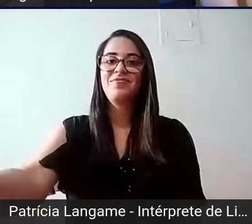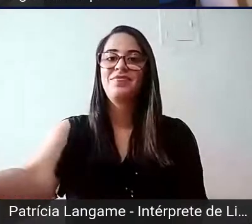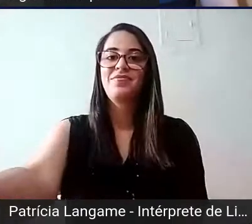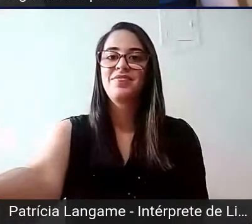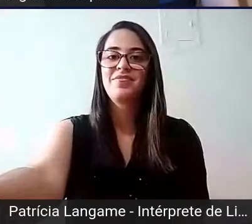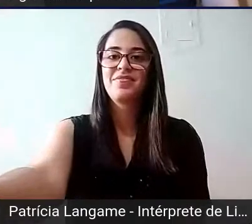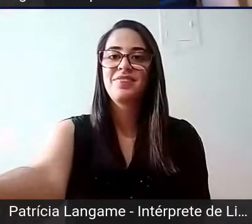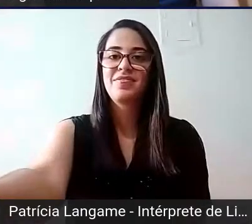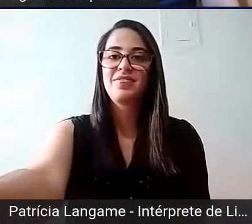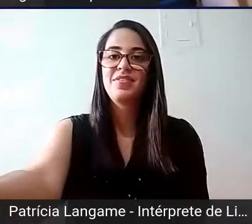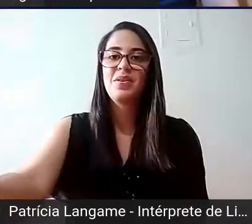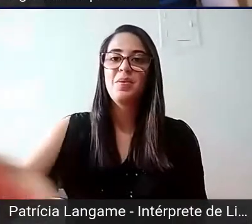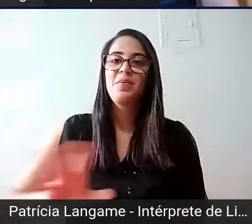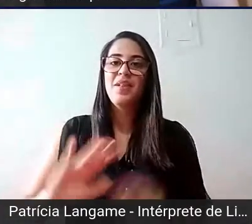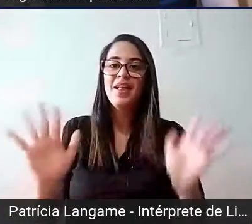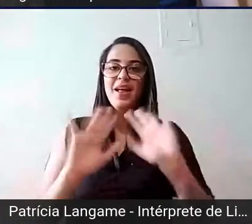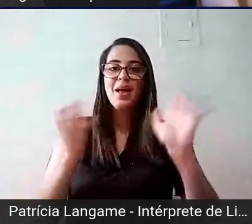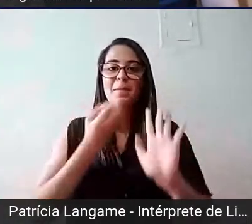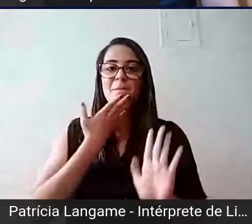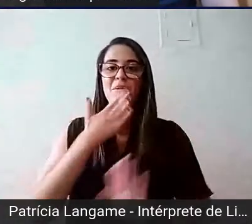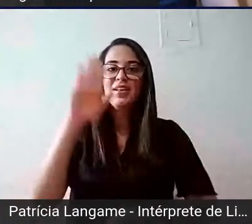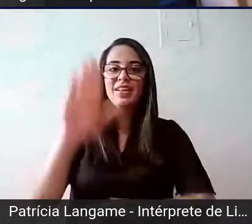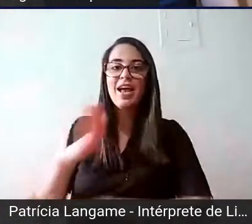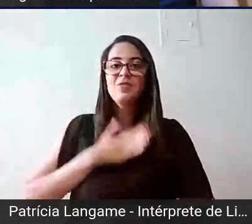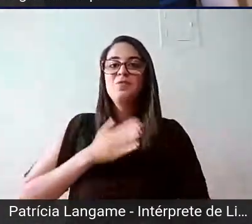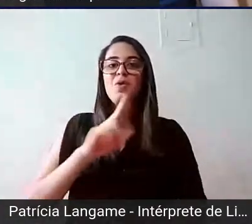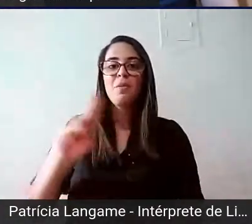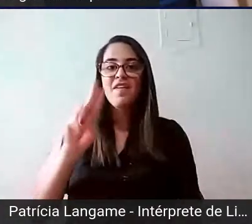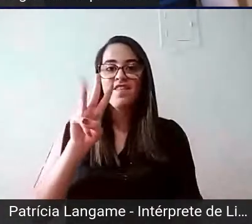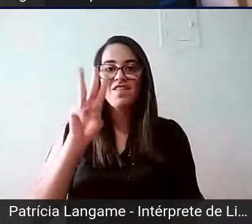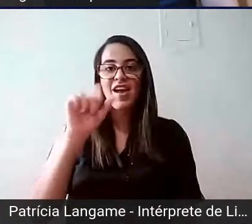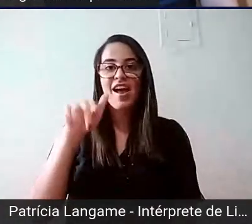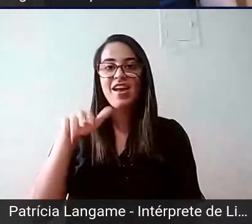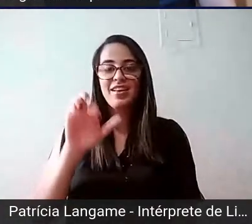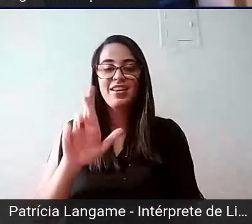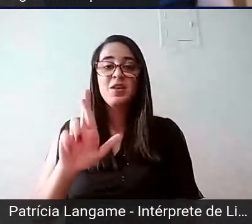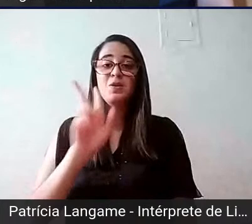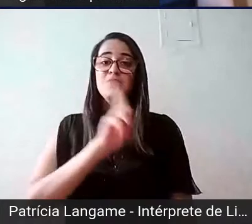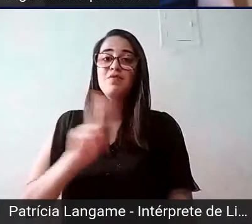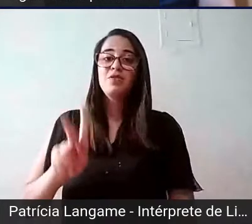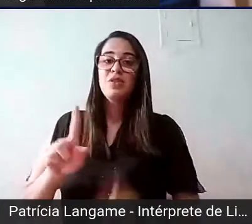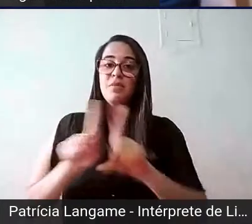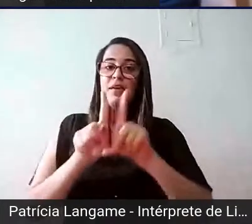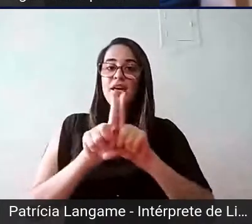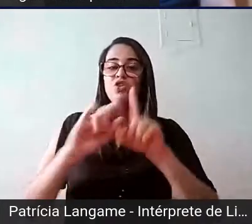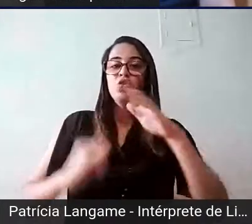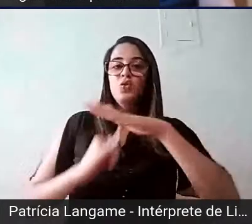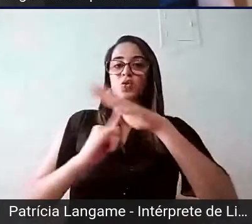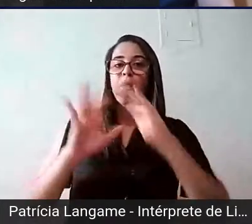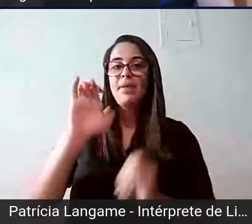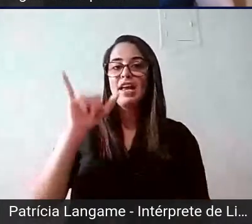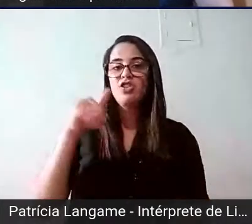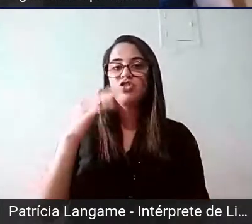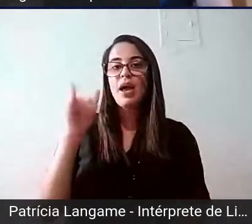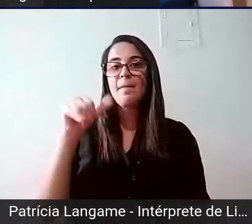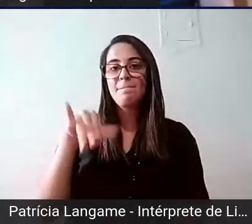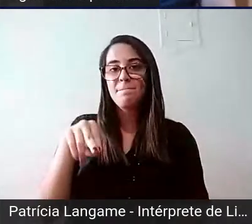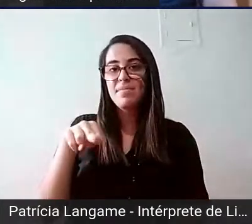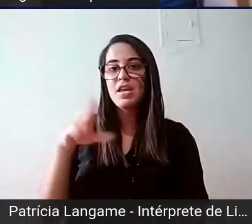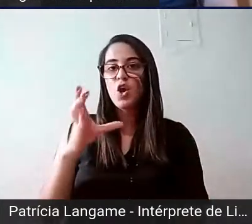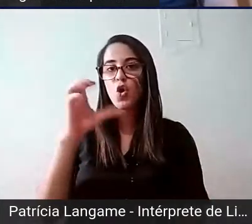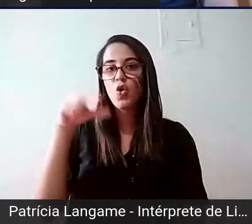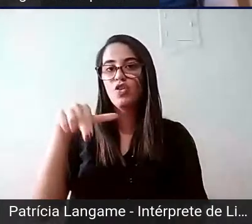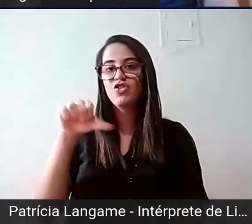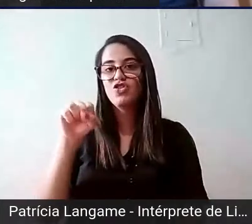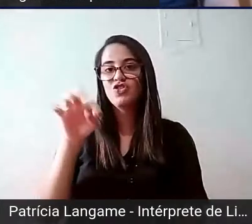Olá, pessoal, boa tarde. Meu nome é Wagner Rô Garcês, sou professor também do Instituto Benjamin Constant, junto com o professor Fábio, também faço